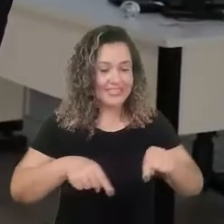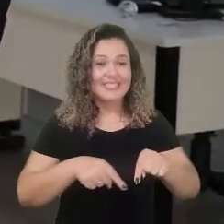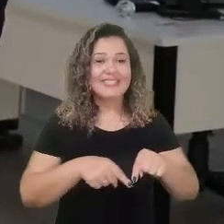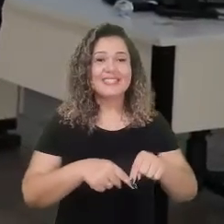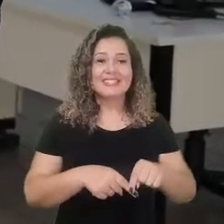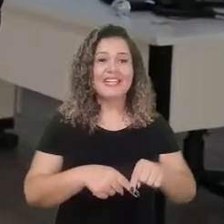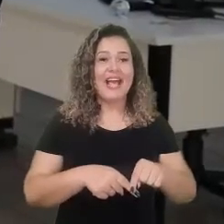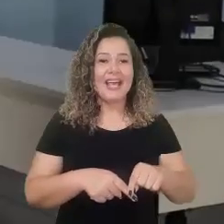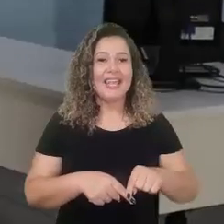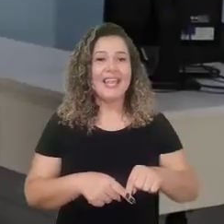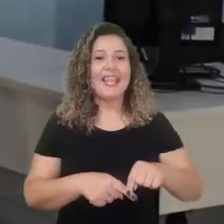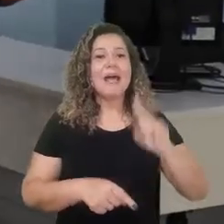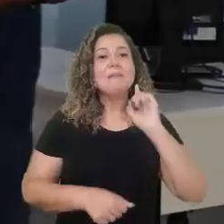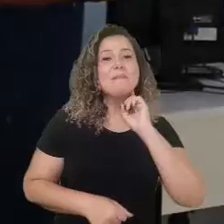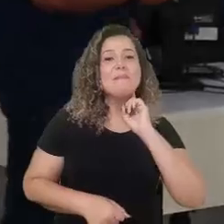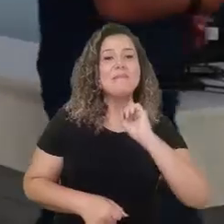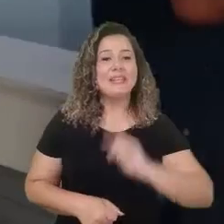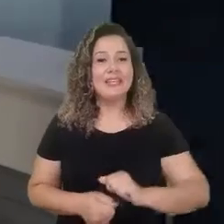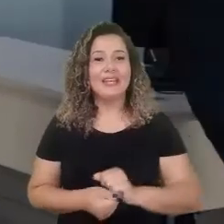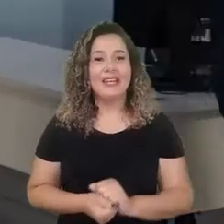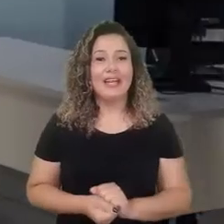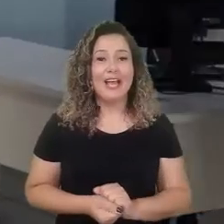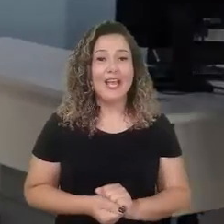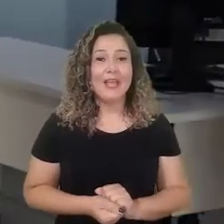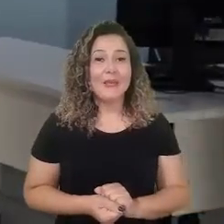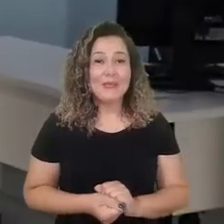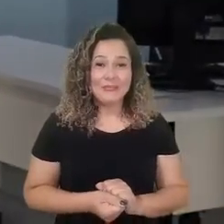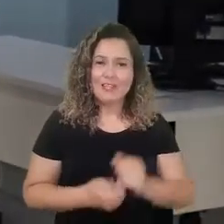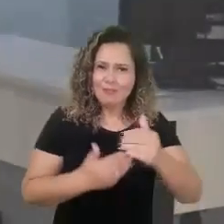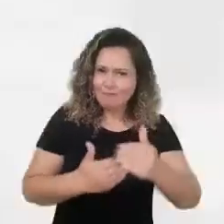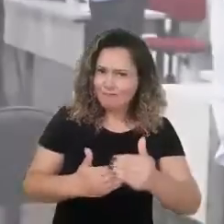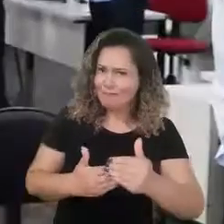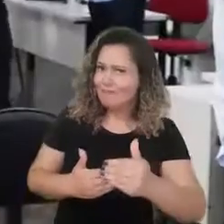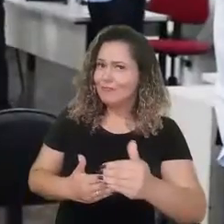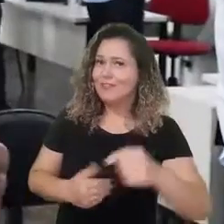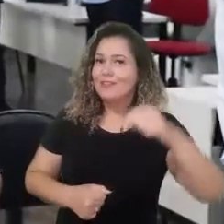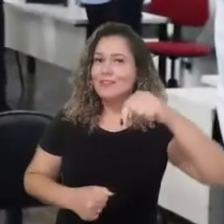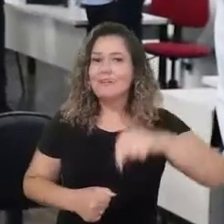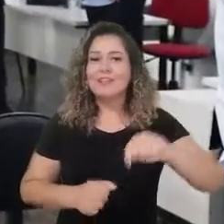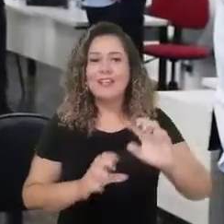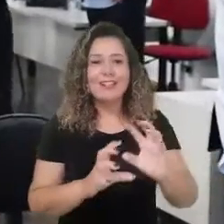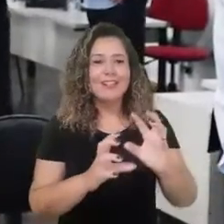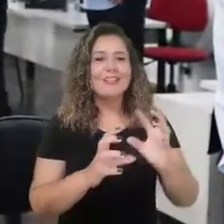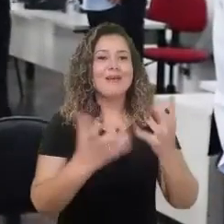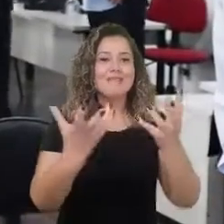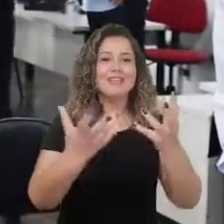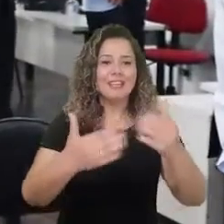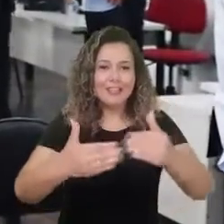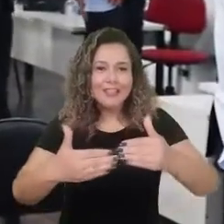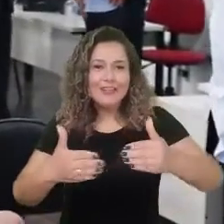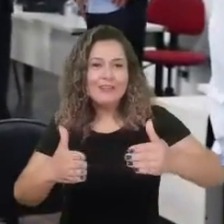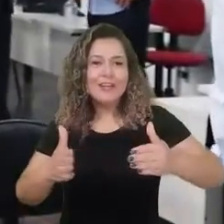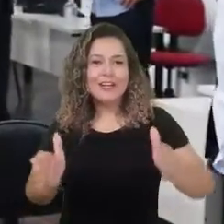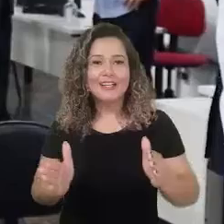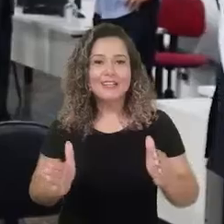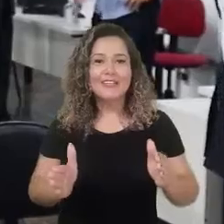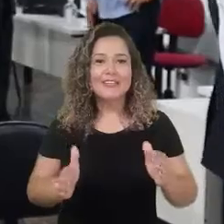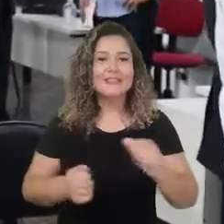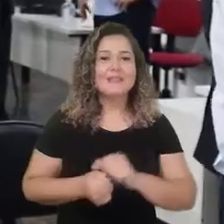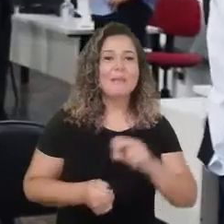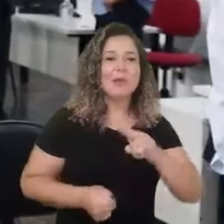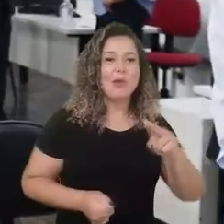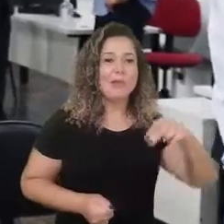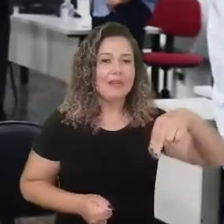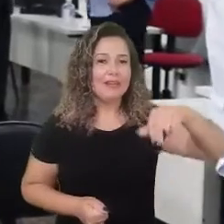foi formalizada nesta terça-feira, dia 5 de outubro. Nós estamos inaugurando aqui o NAF. O NAF nada mais é